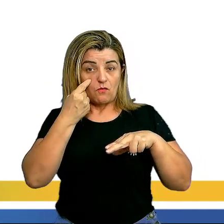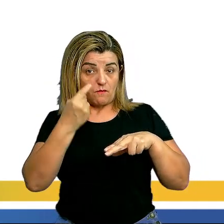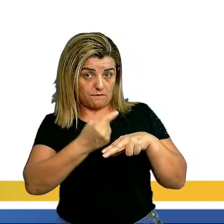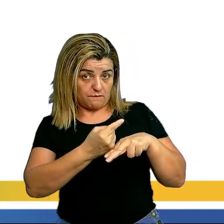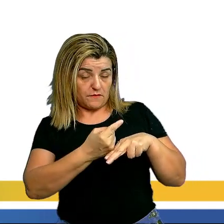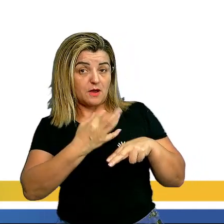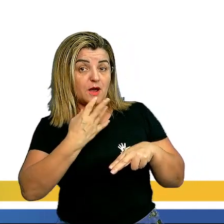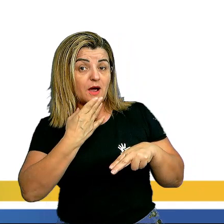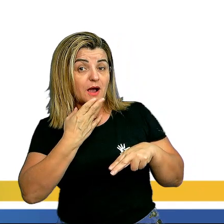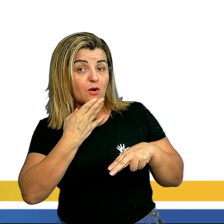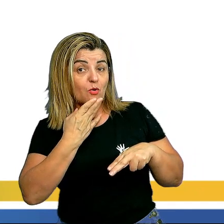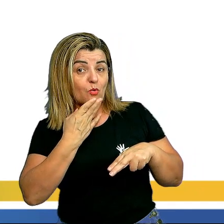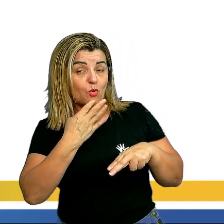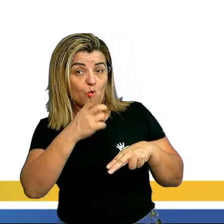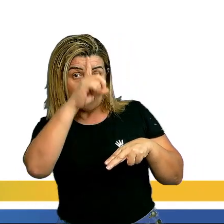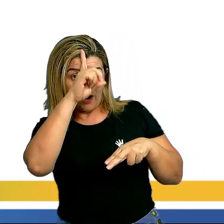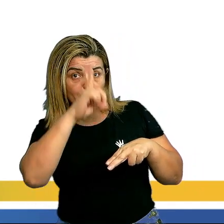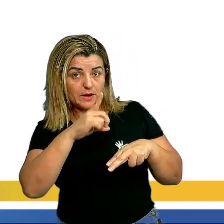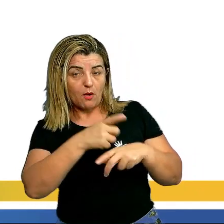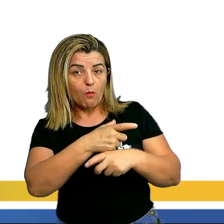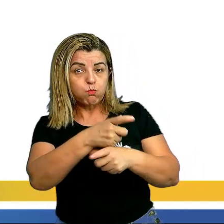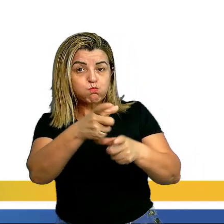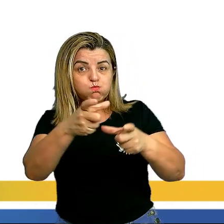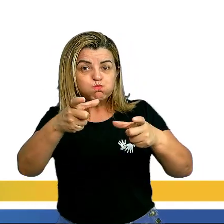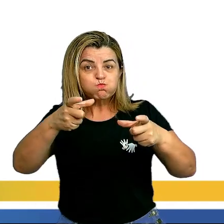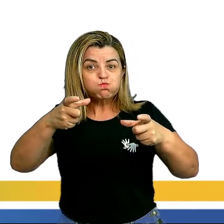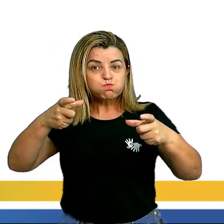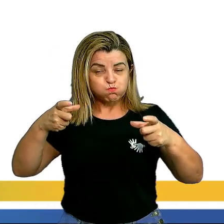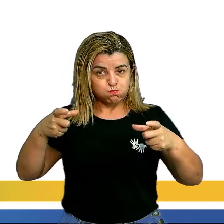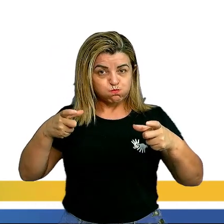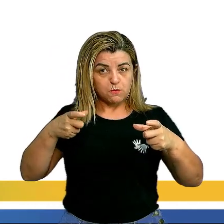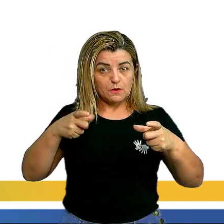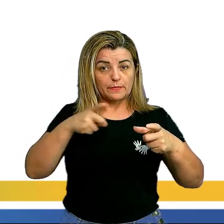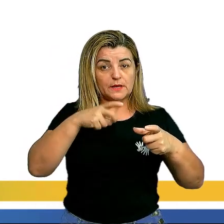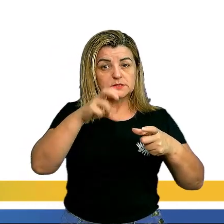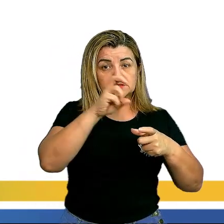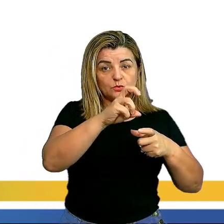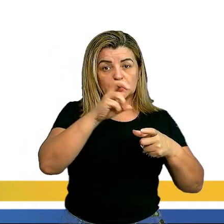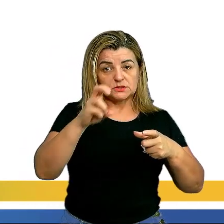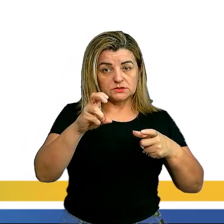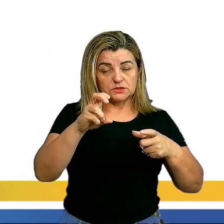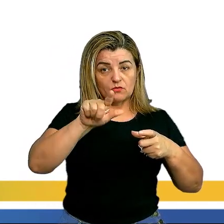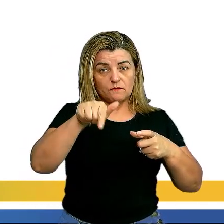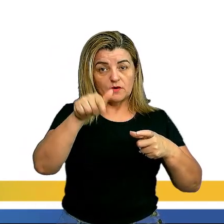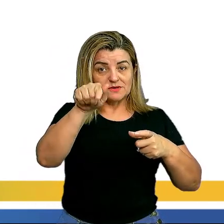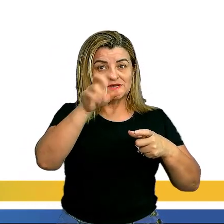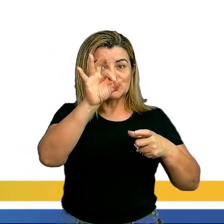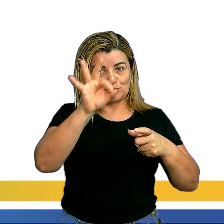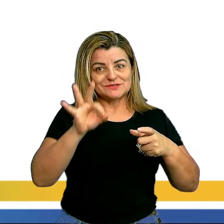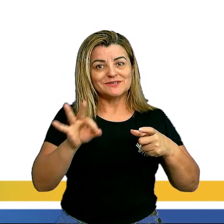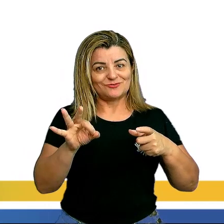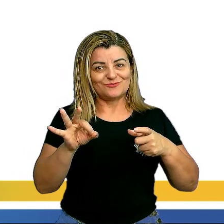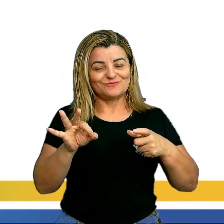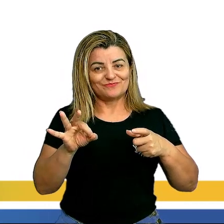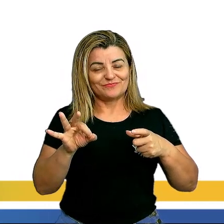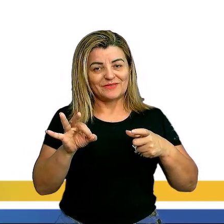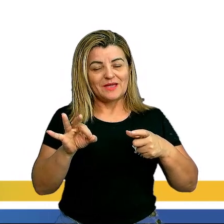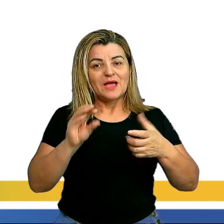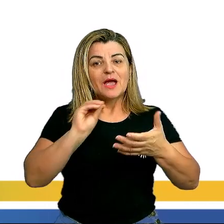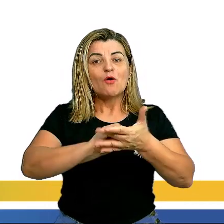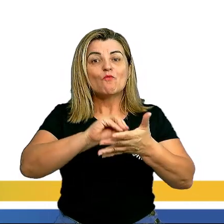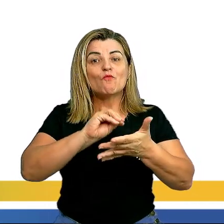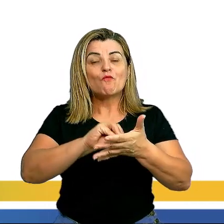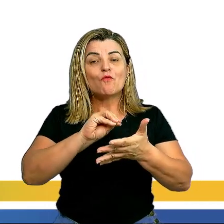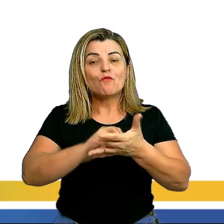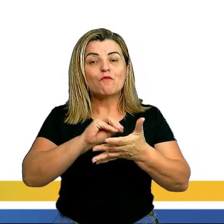amarela. A parte maior. Nós temos aí 55,7%. Falta